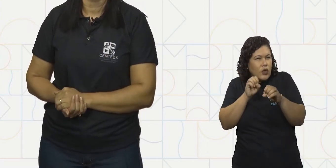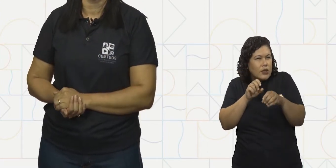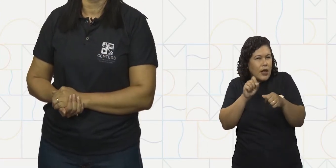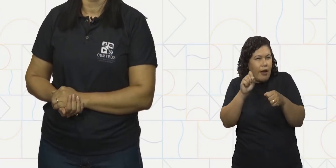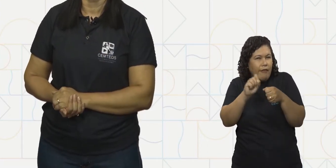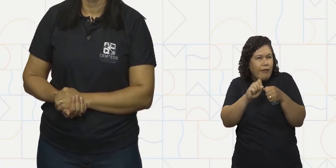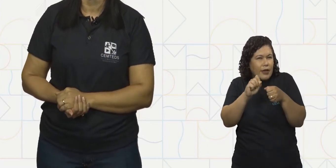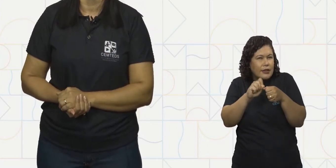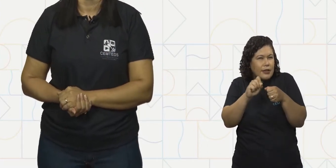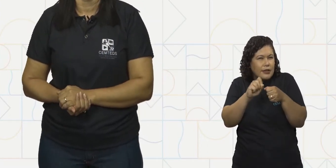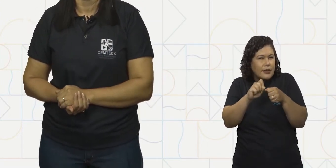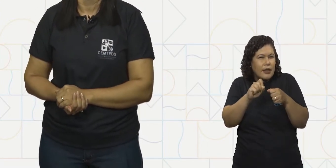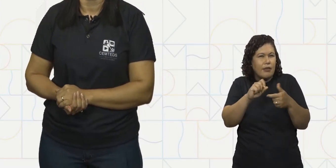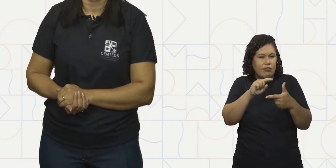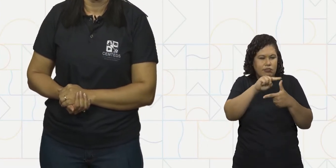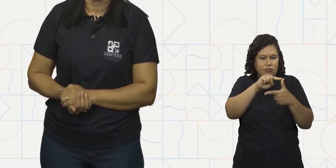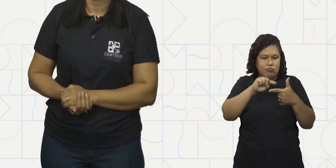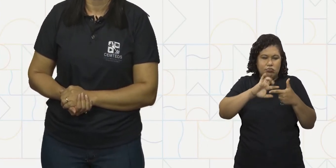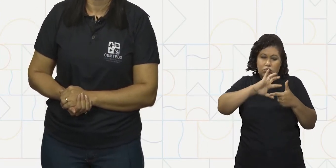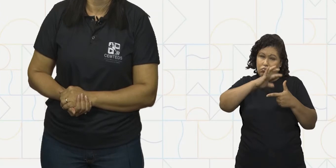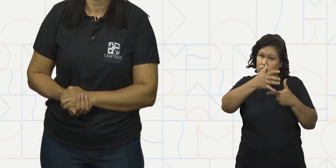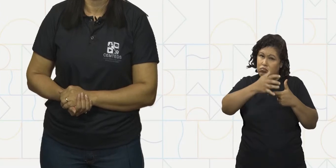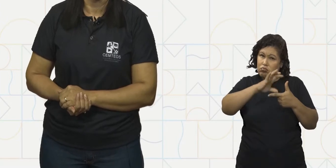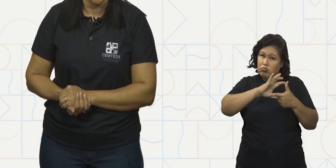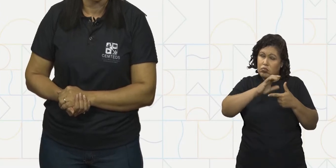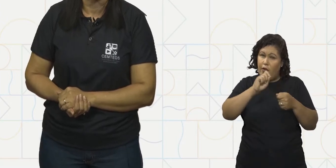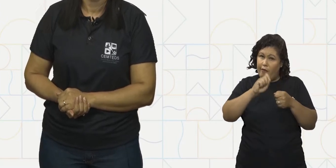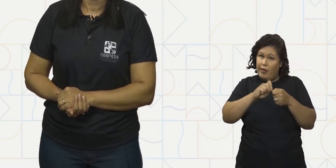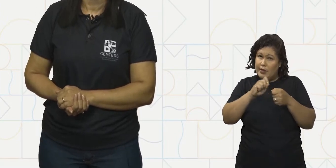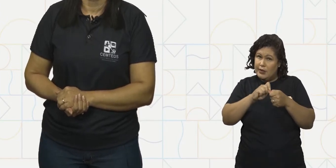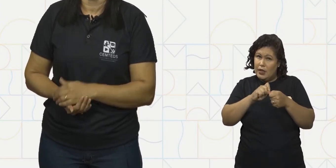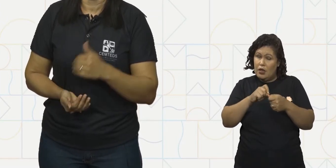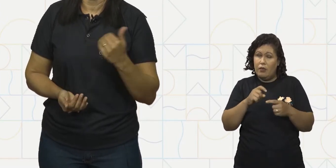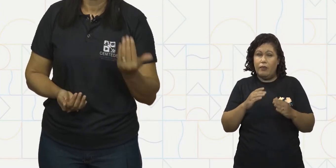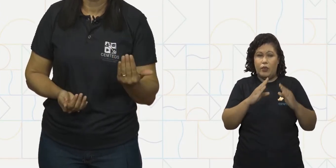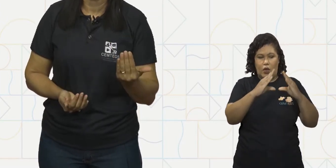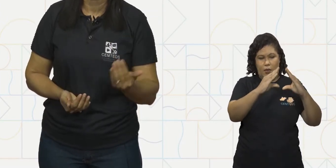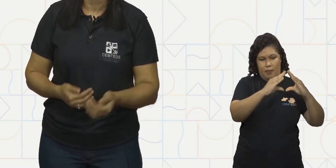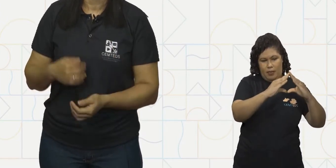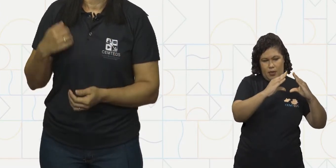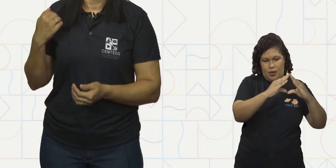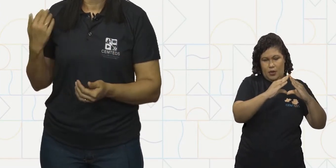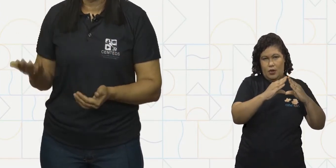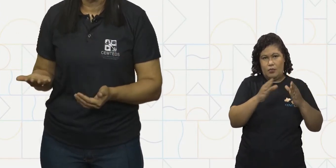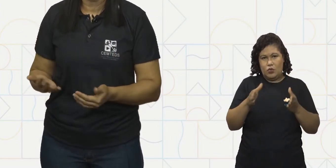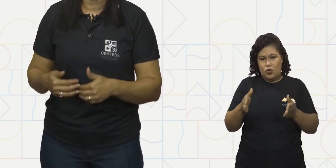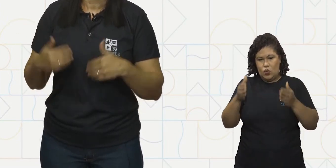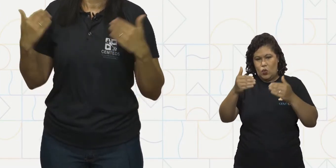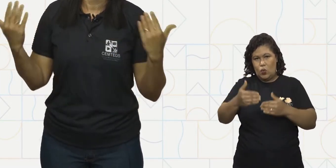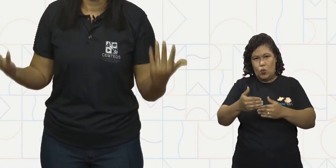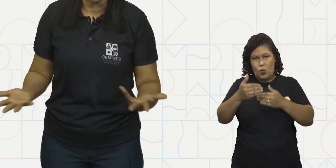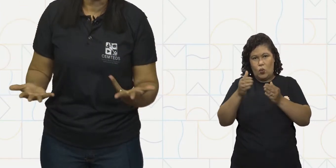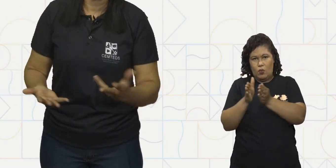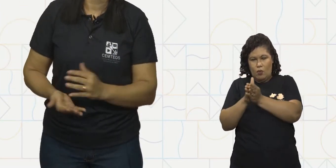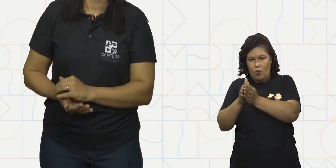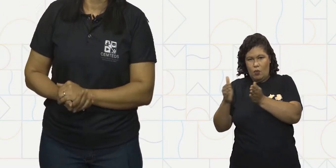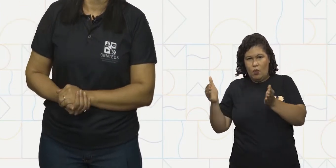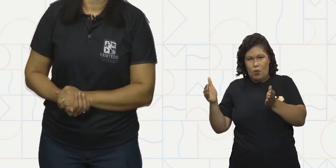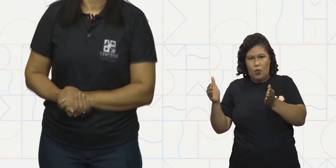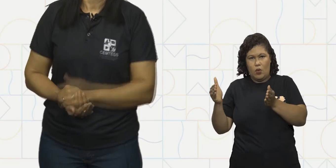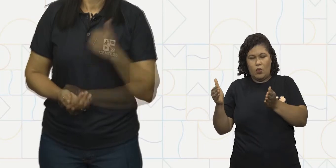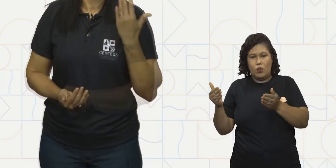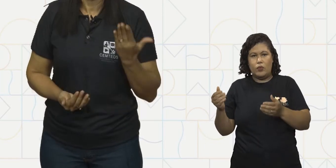a construir algumas figuras geométricas espaciais como a pirâmide, o cubo e o bloco